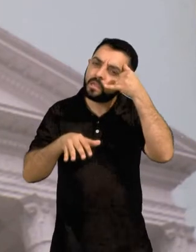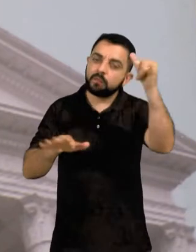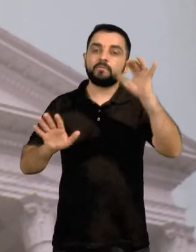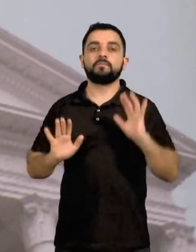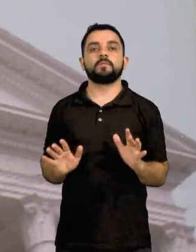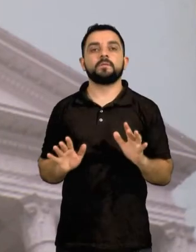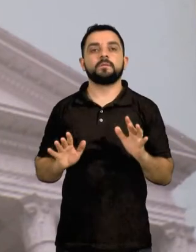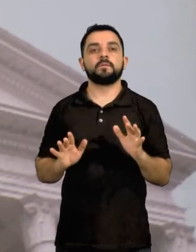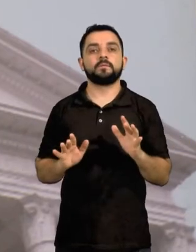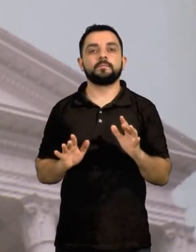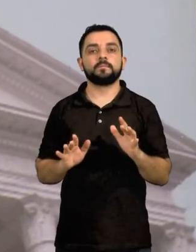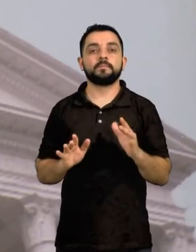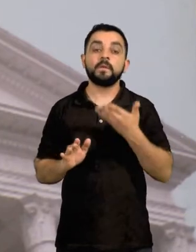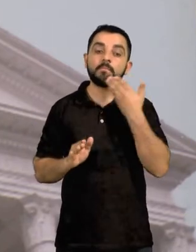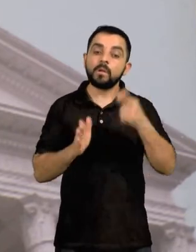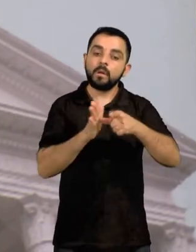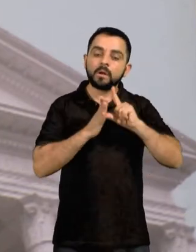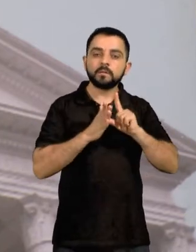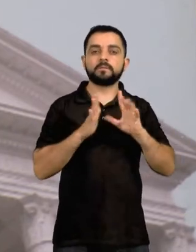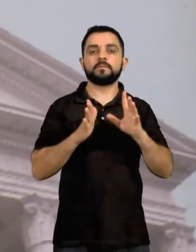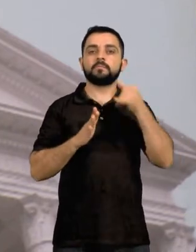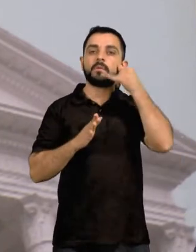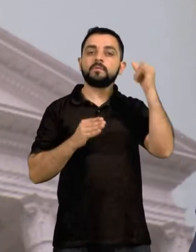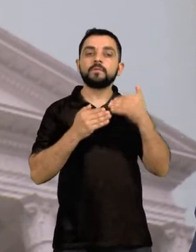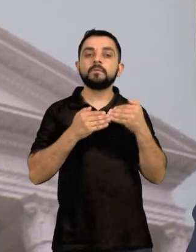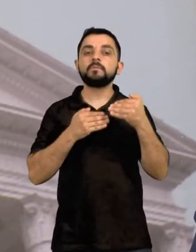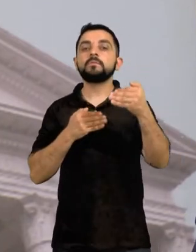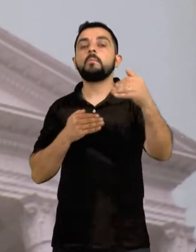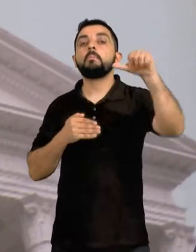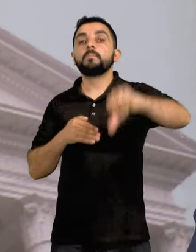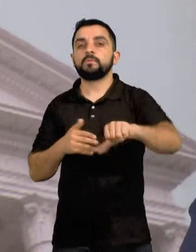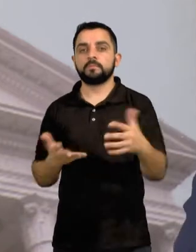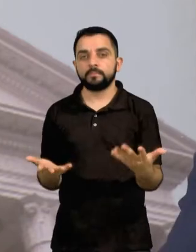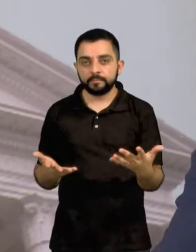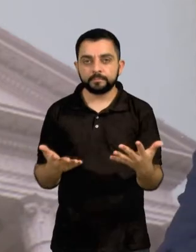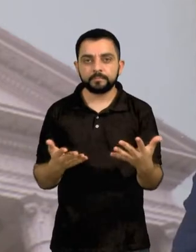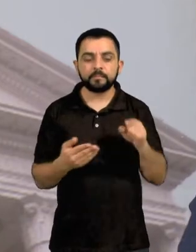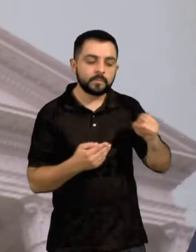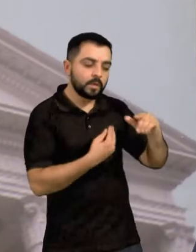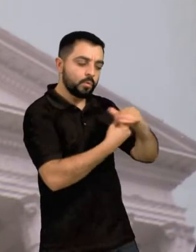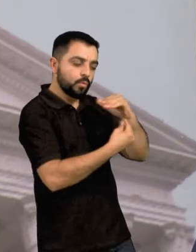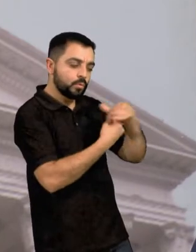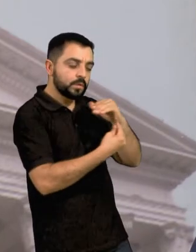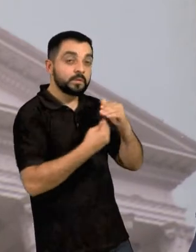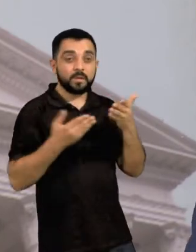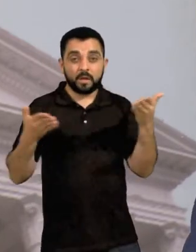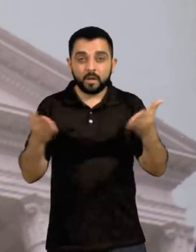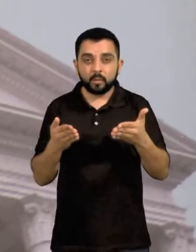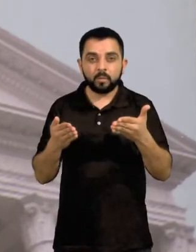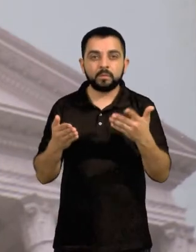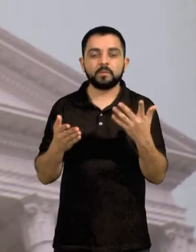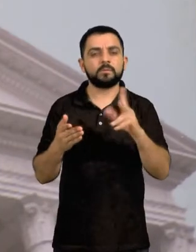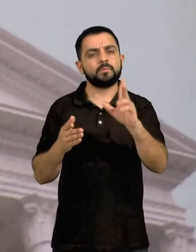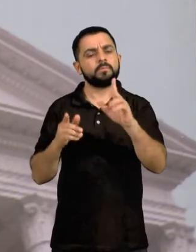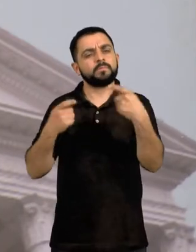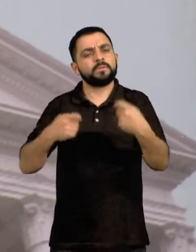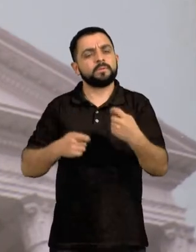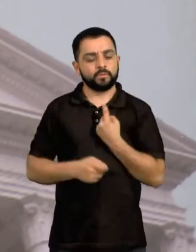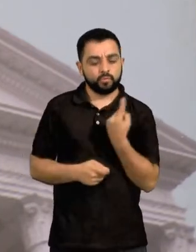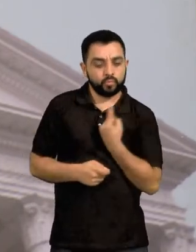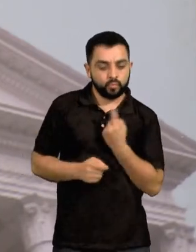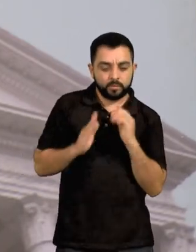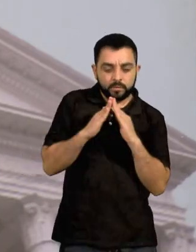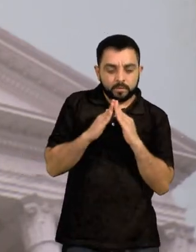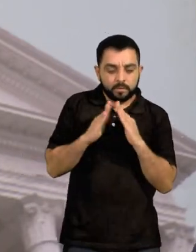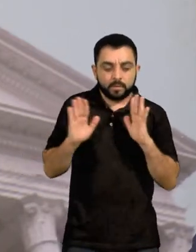não atingiu números dramáticos. Ou seja, o que a nossa Comissão nos orienta, não é de instalar agora uma situação de isolamento social absoluto,